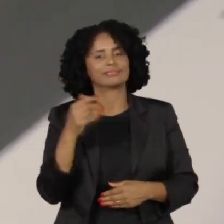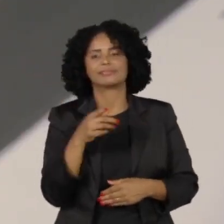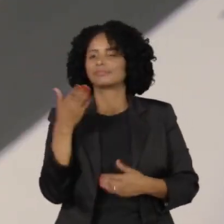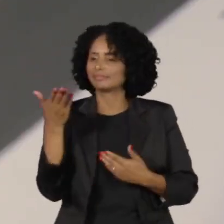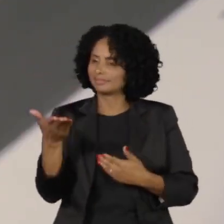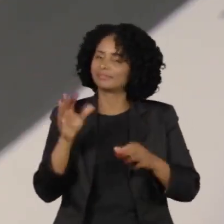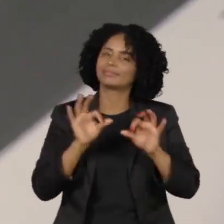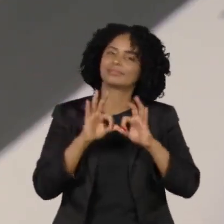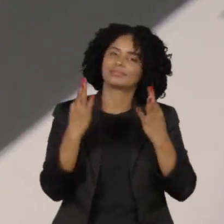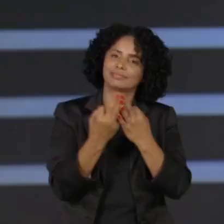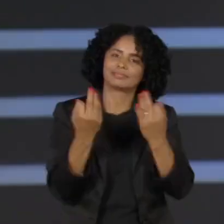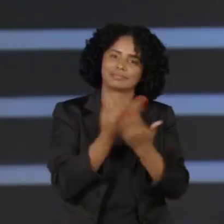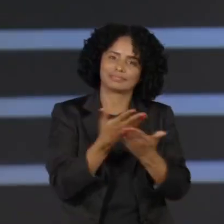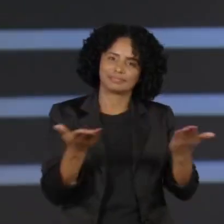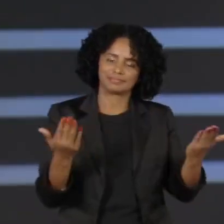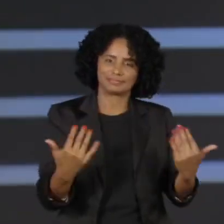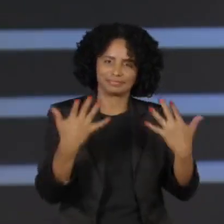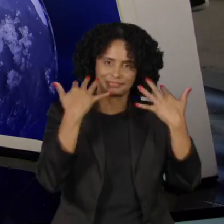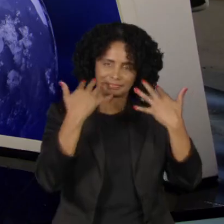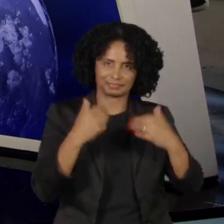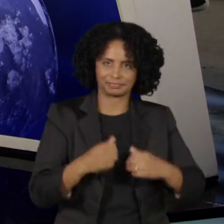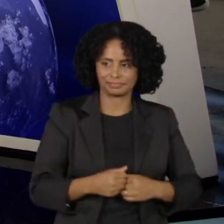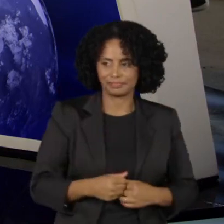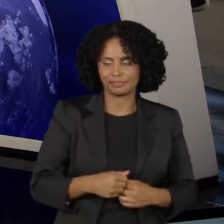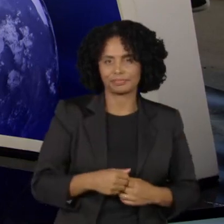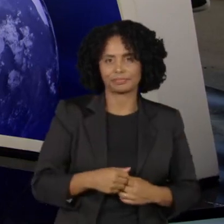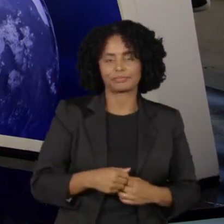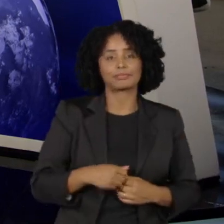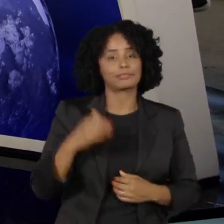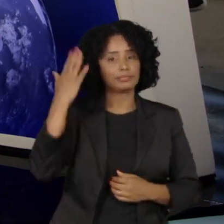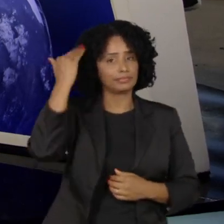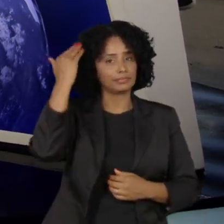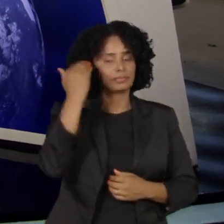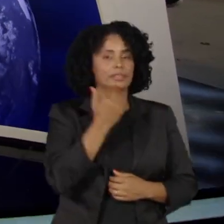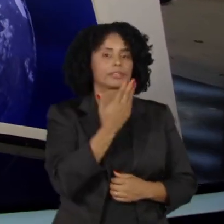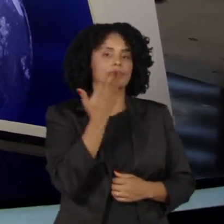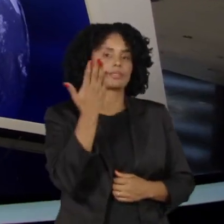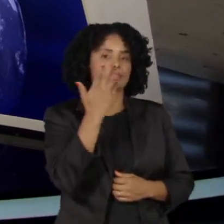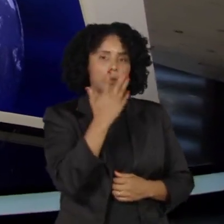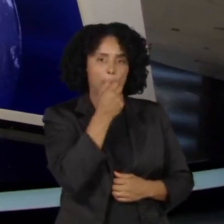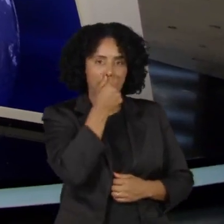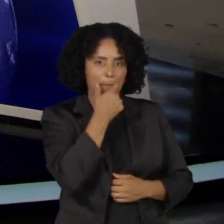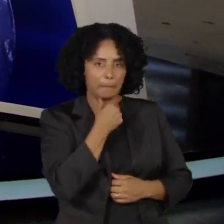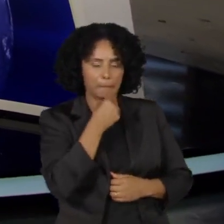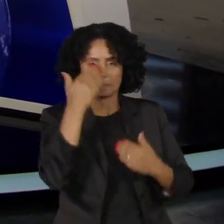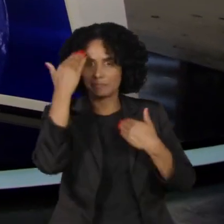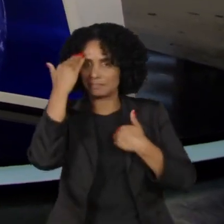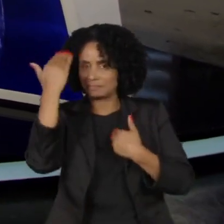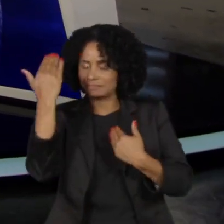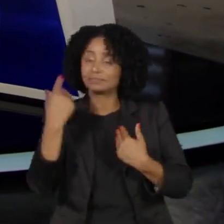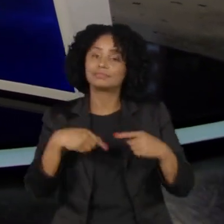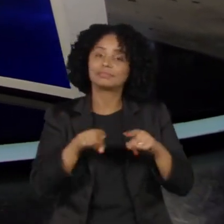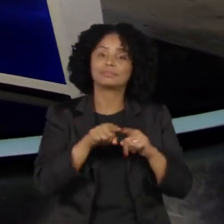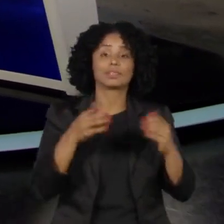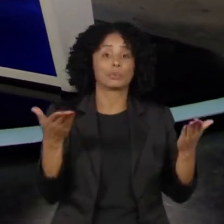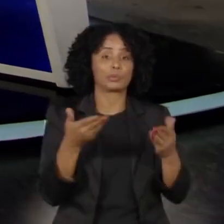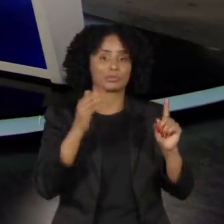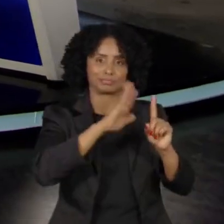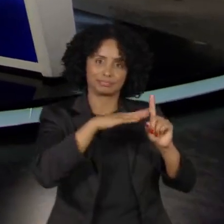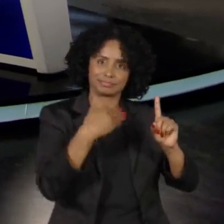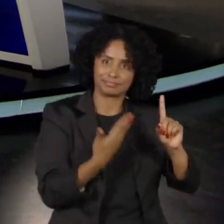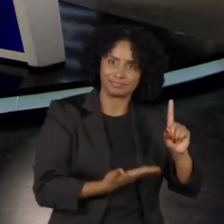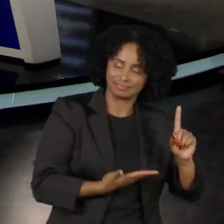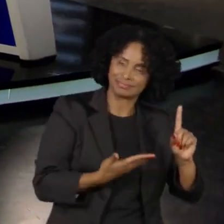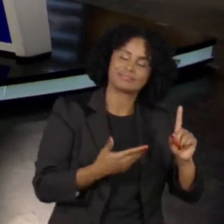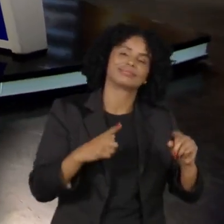todos os telespectadores. Para você também. E nós terminamos essa edição com uma homenagem ao gênio dos quadrinhos Stan Lee, que completaria 100 anos